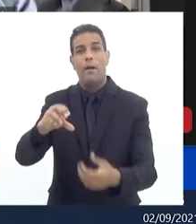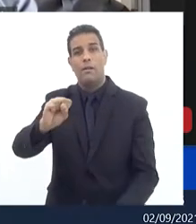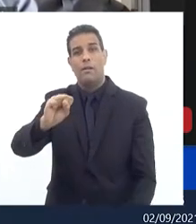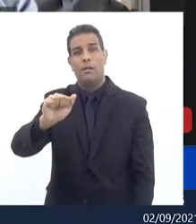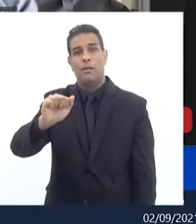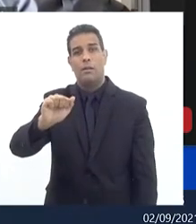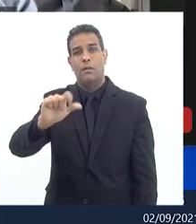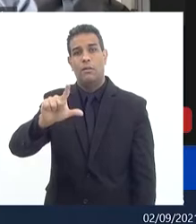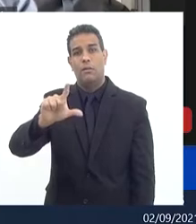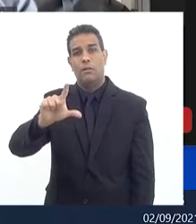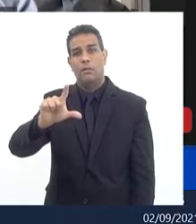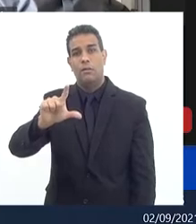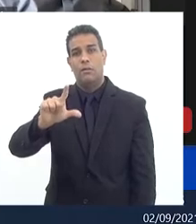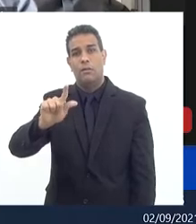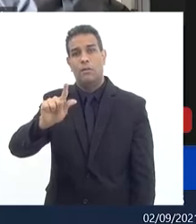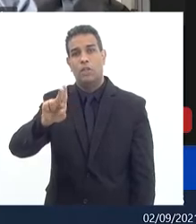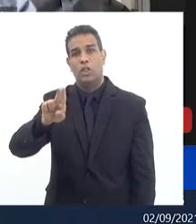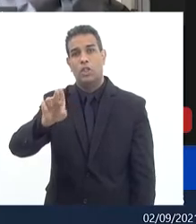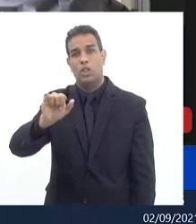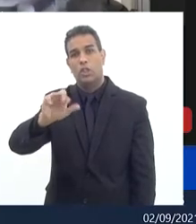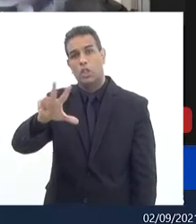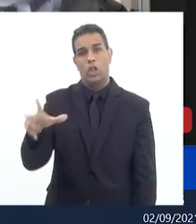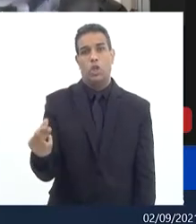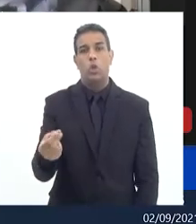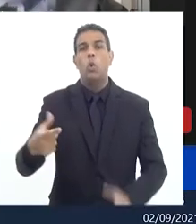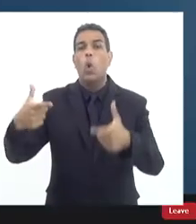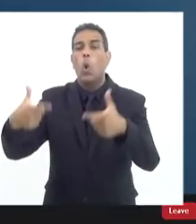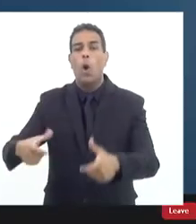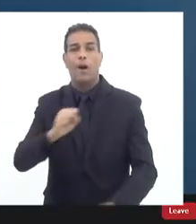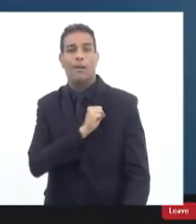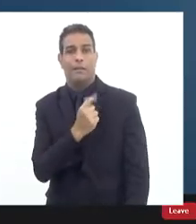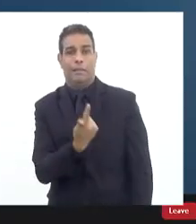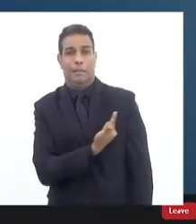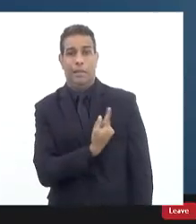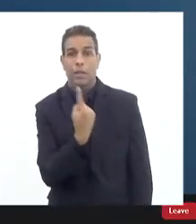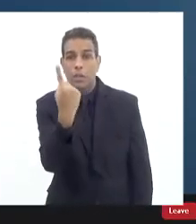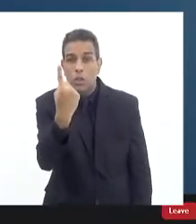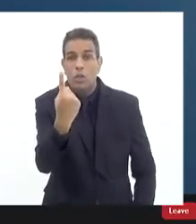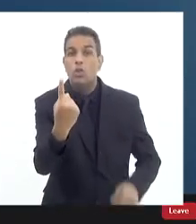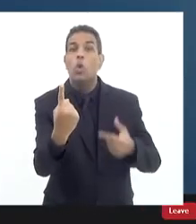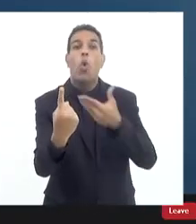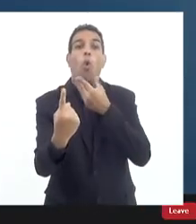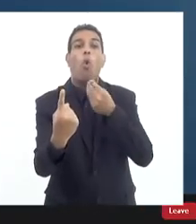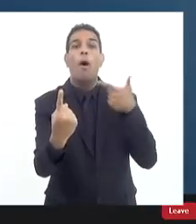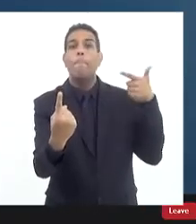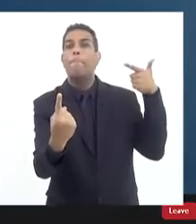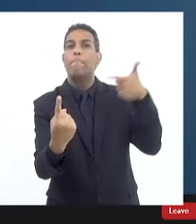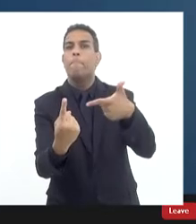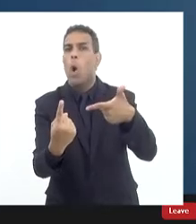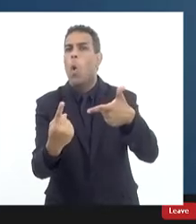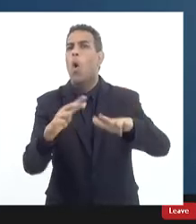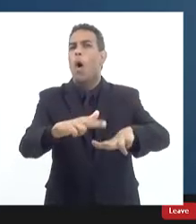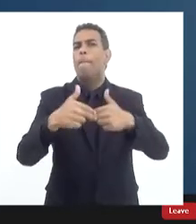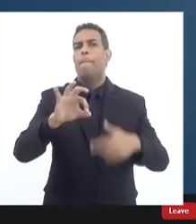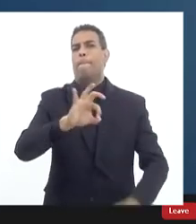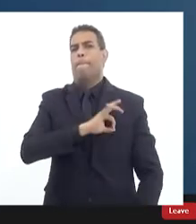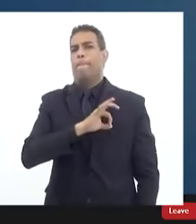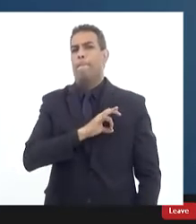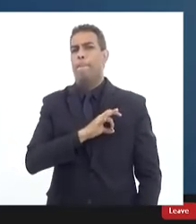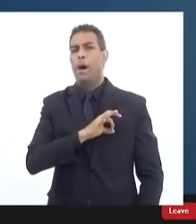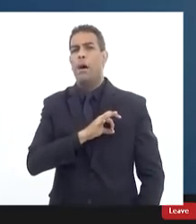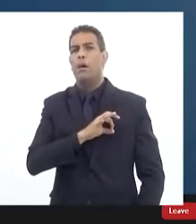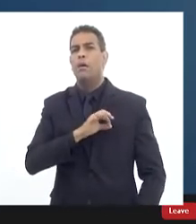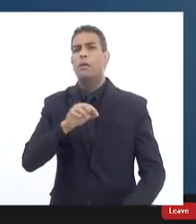onde dois jovens foram atingidos um deles mortos duas pessoas que não tinham